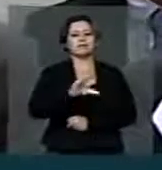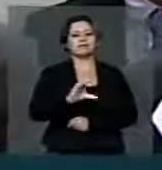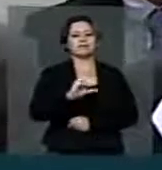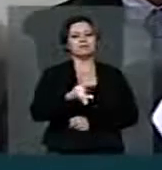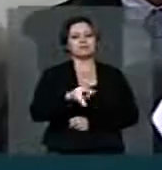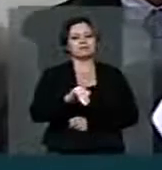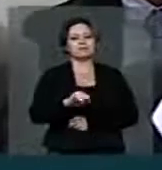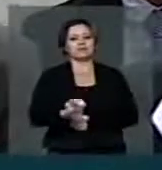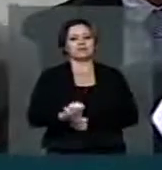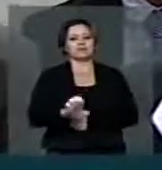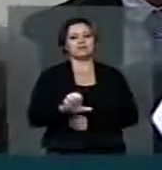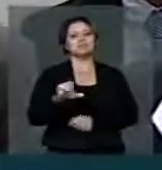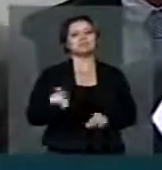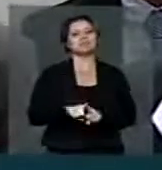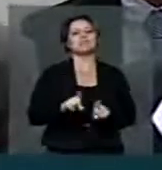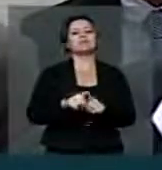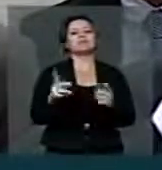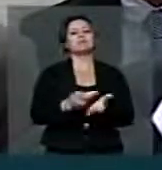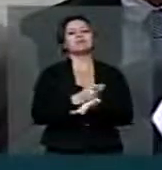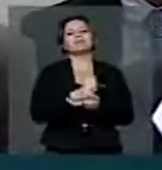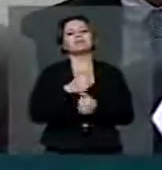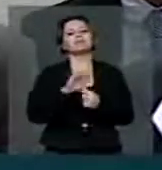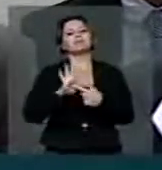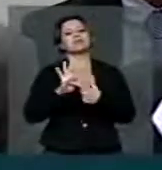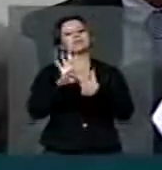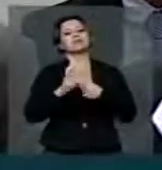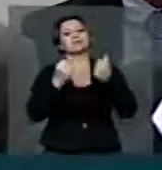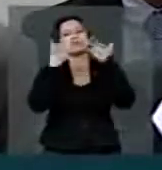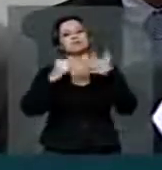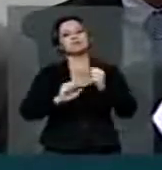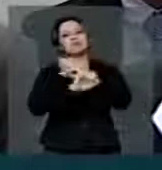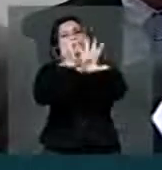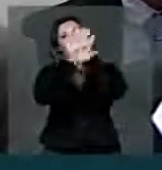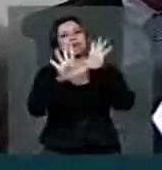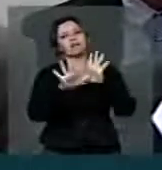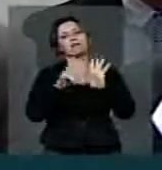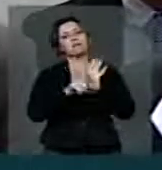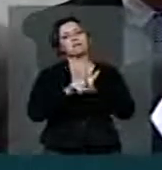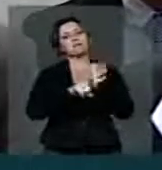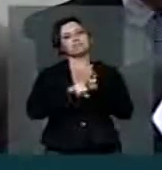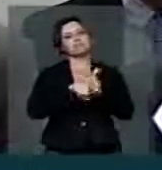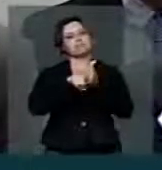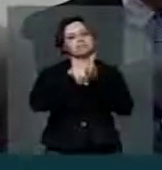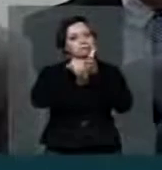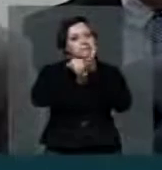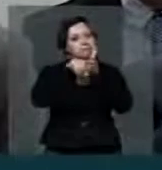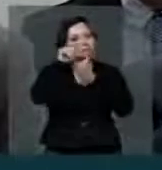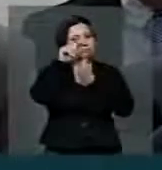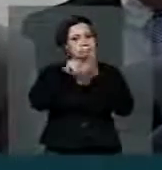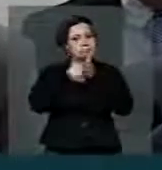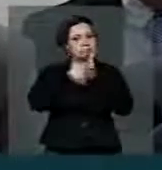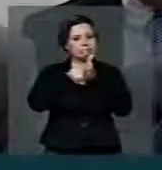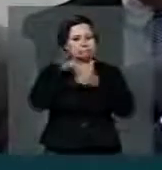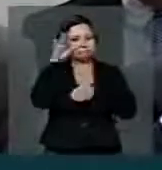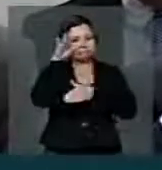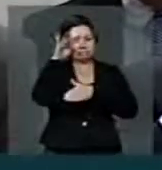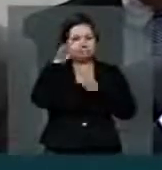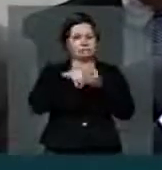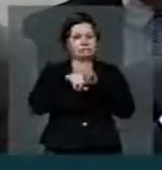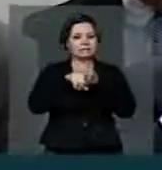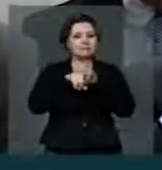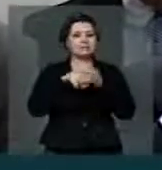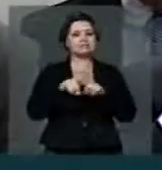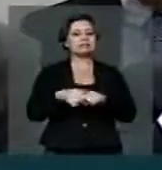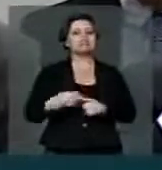Esse escândalo de espionagem não foi esclarecido ainda. Aliás, nas denúncias, há suspeita da participação de